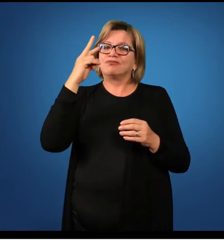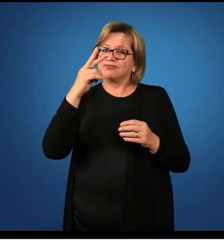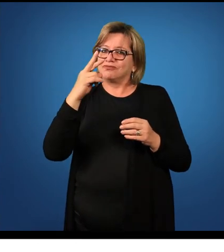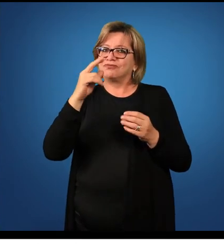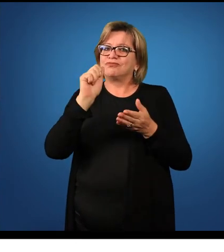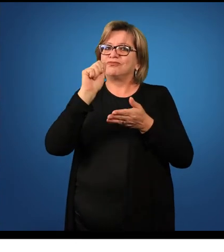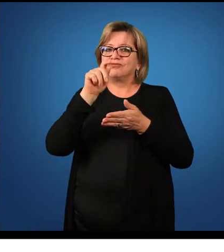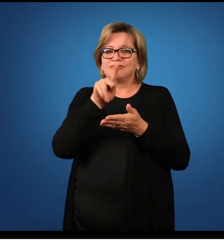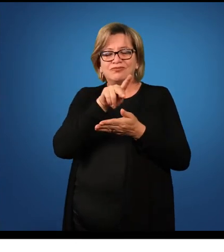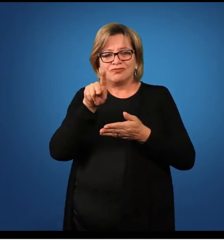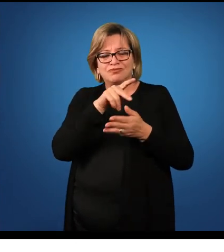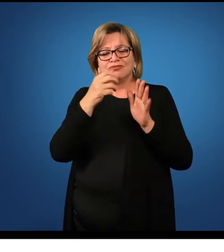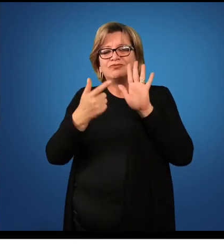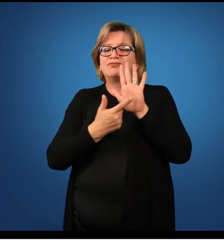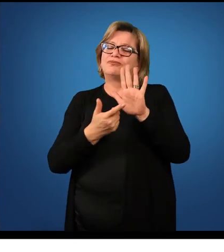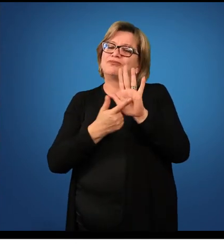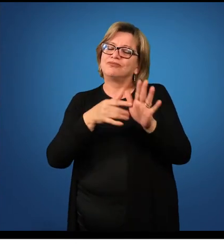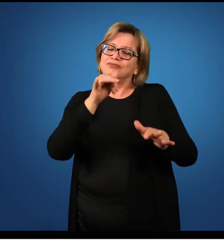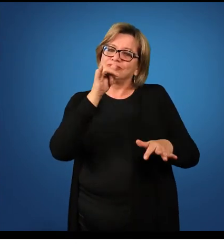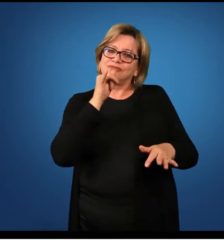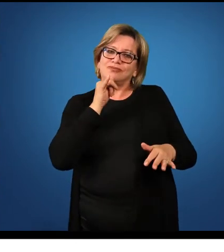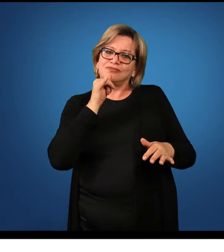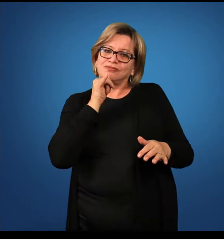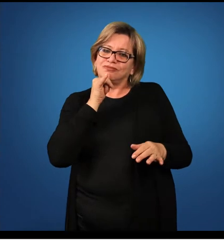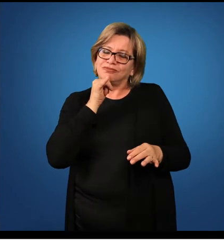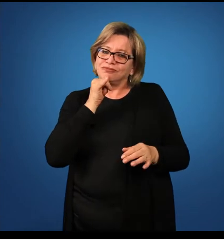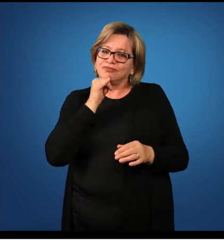ele, legit.